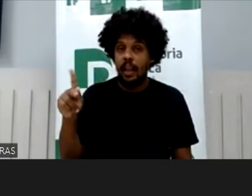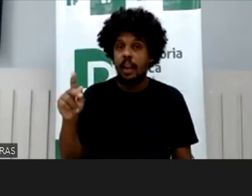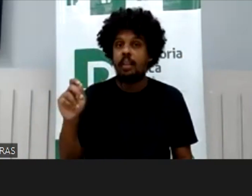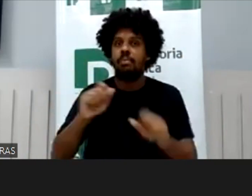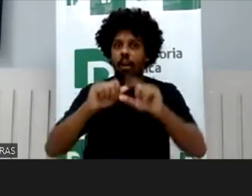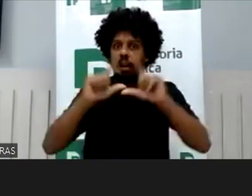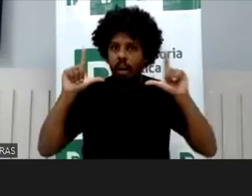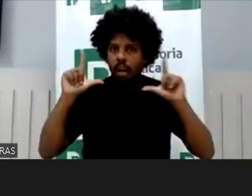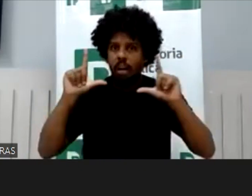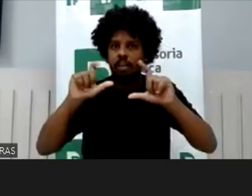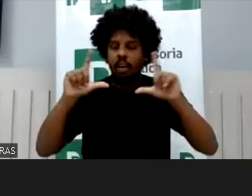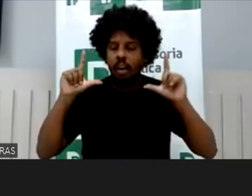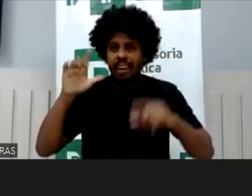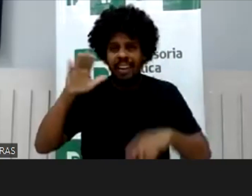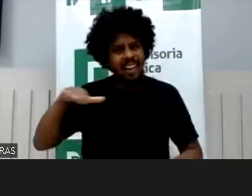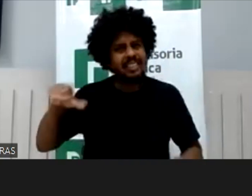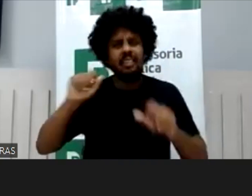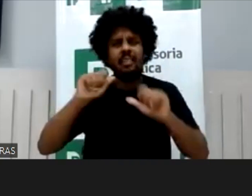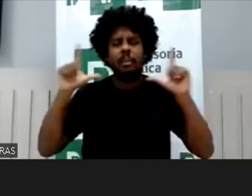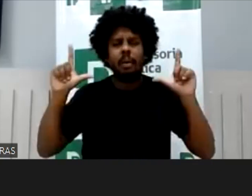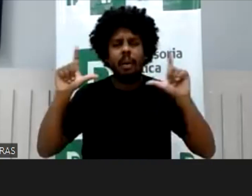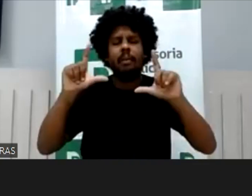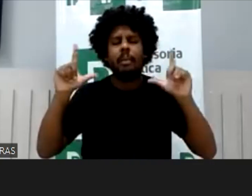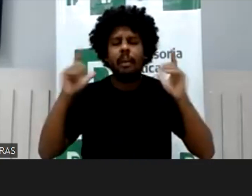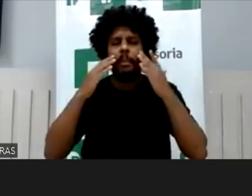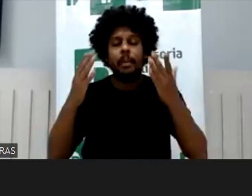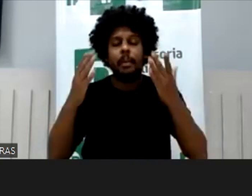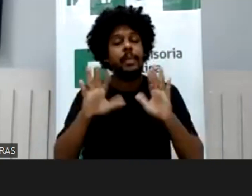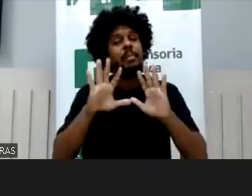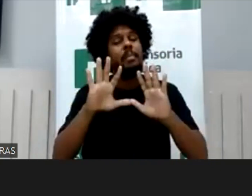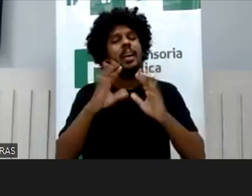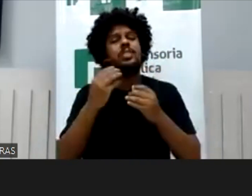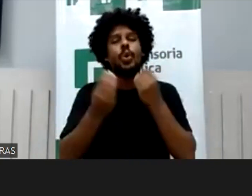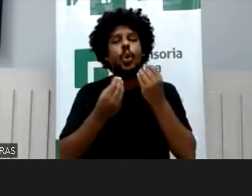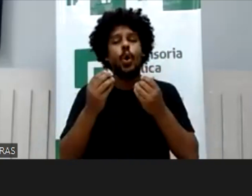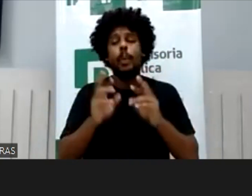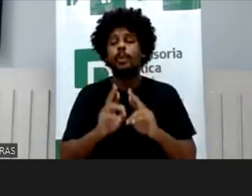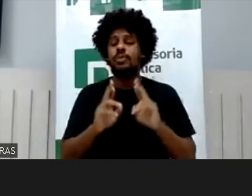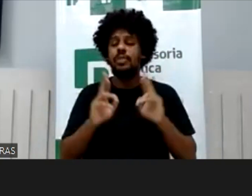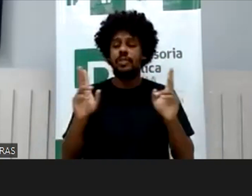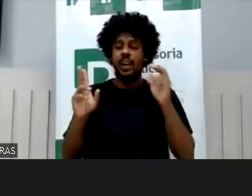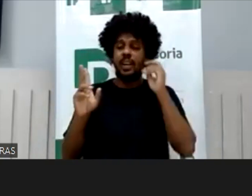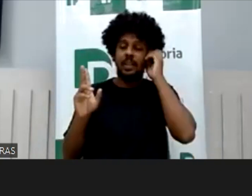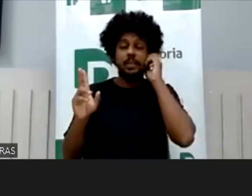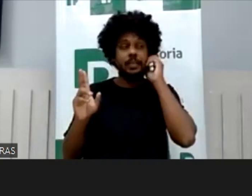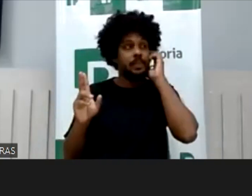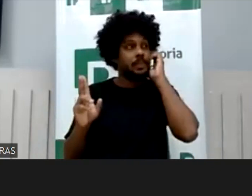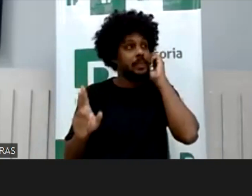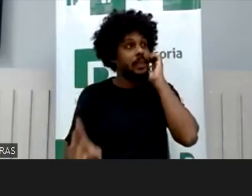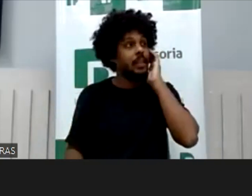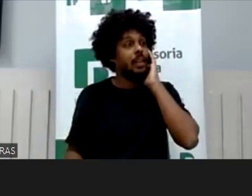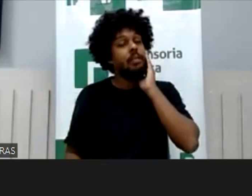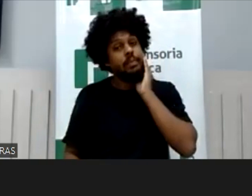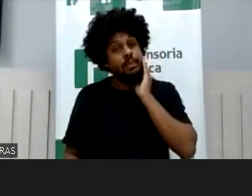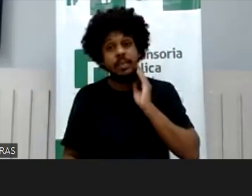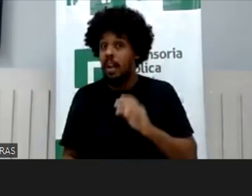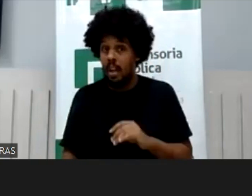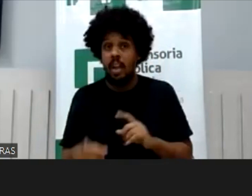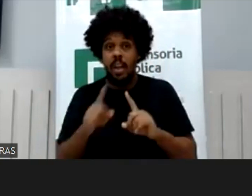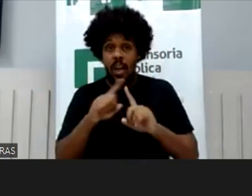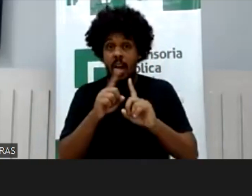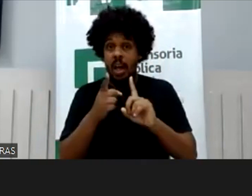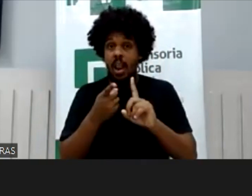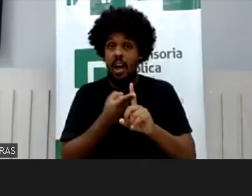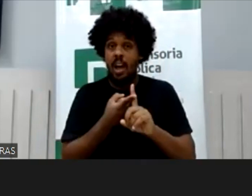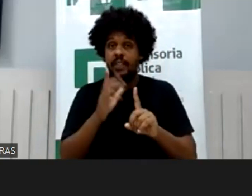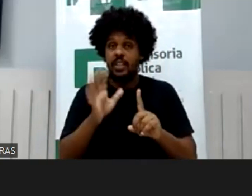e você não acha que, agora como diferenciar o que é ela e o que são as crianças, onde é ela ganha com as crianças, desde antes nascer, ela já está grávida de novo do